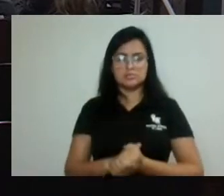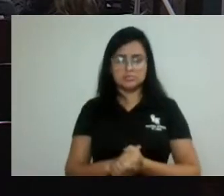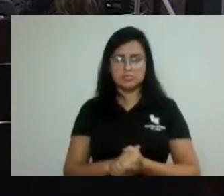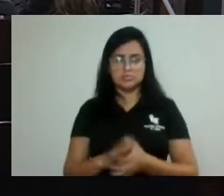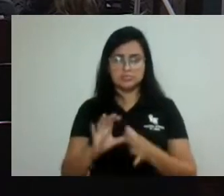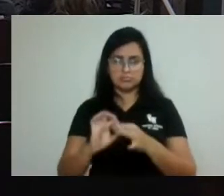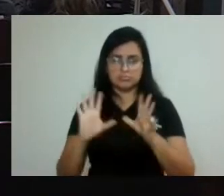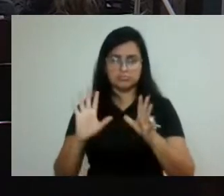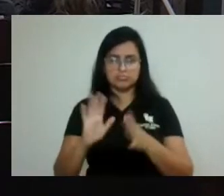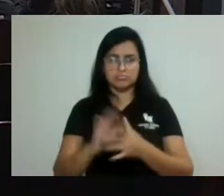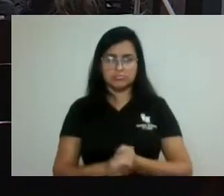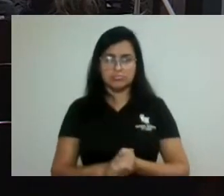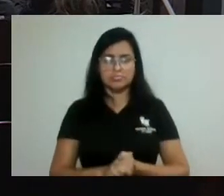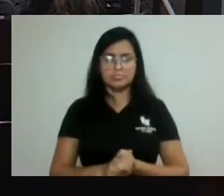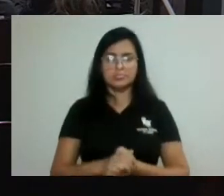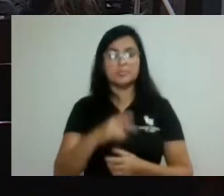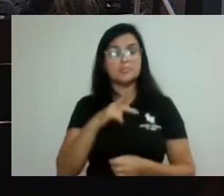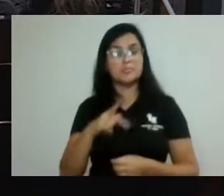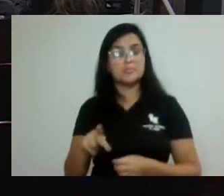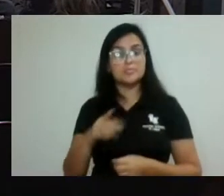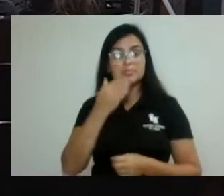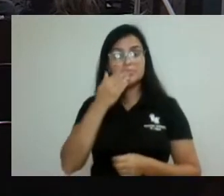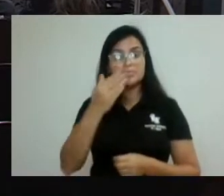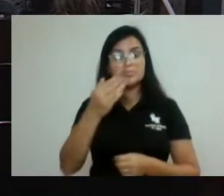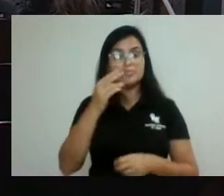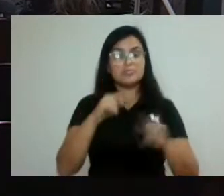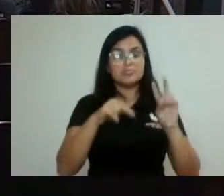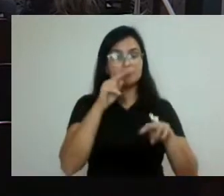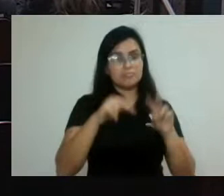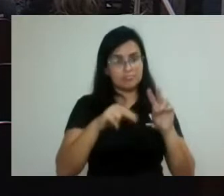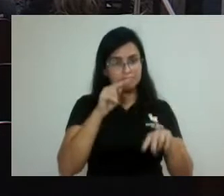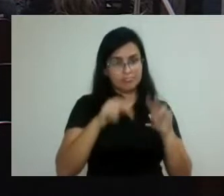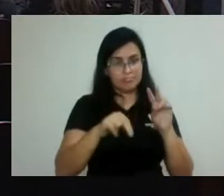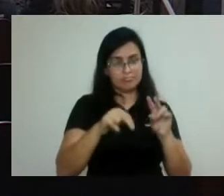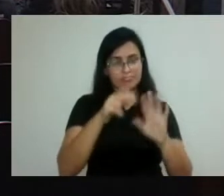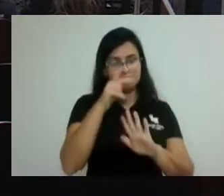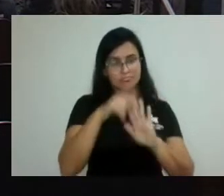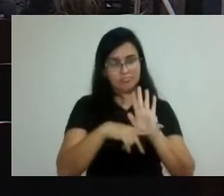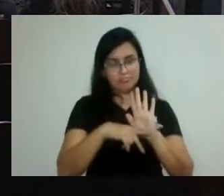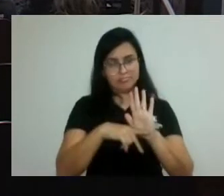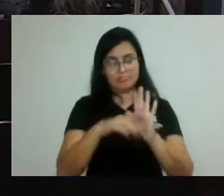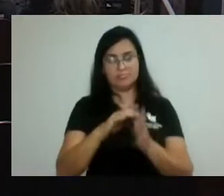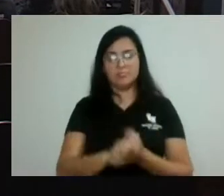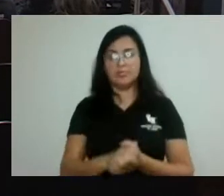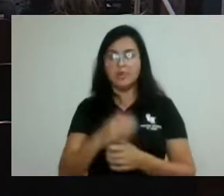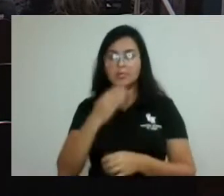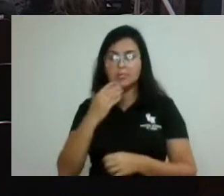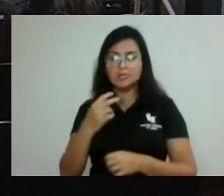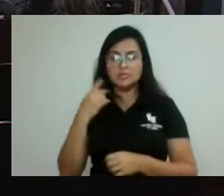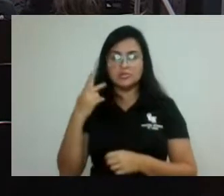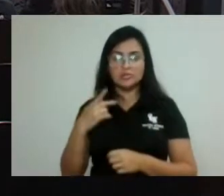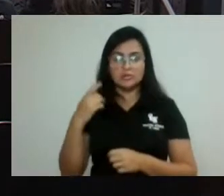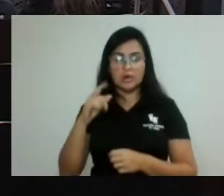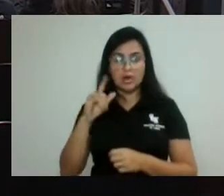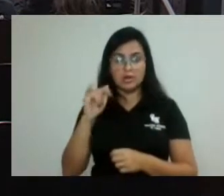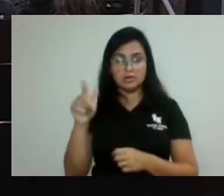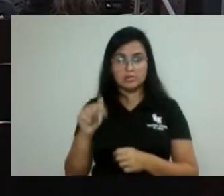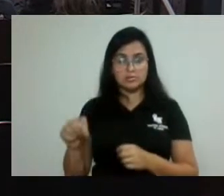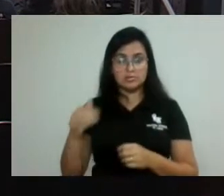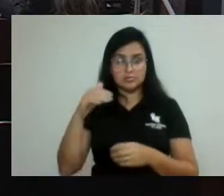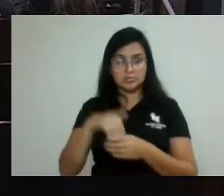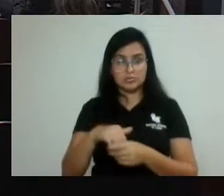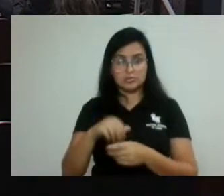Presidente, peço vistas da matéria sem discussão. Pedido de vista, vereadora Laís Perrú de Contas em votação. Vereadores e vereadoras que